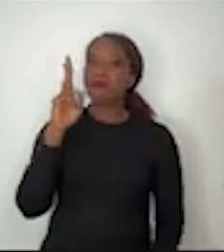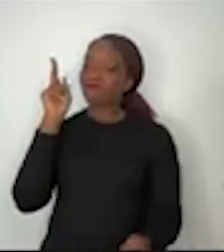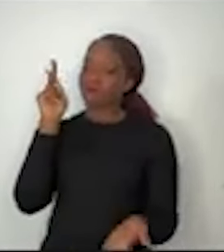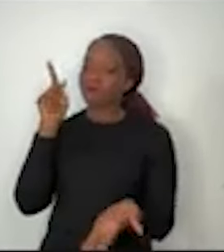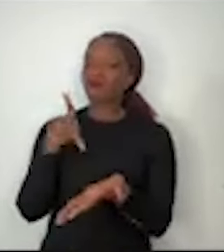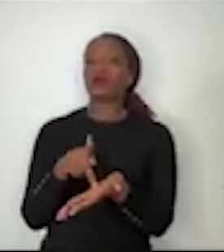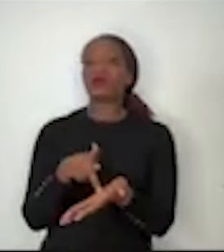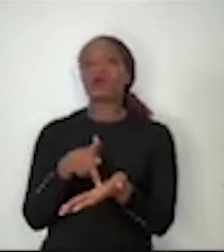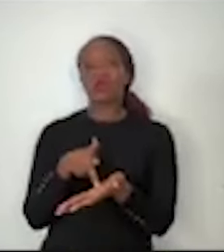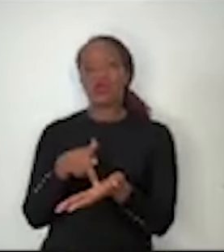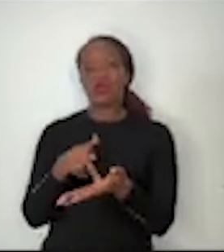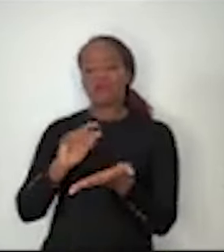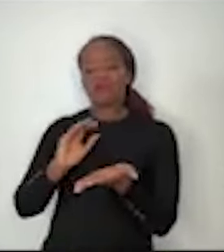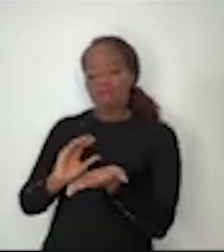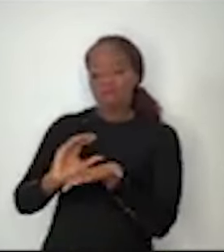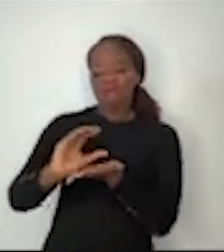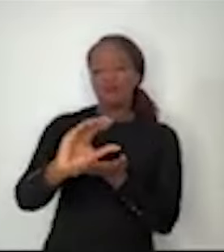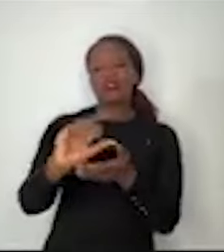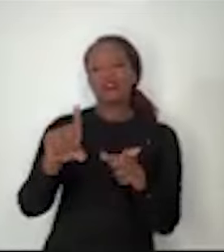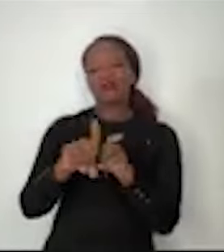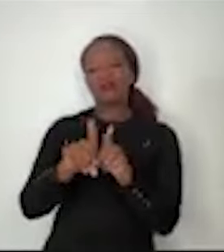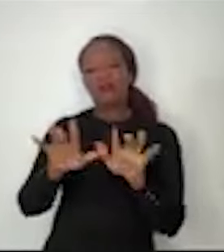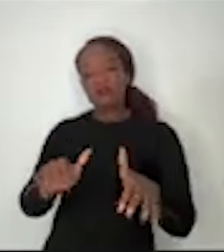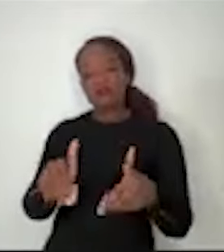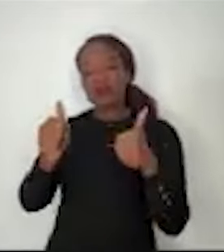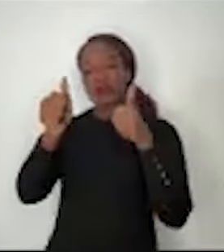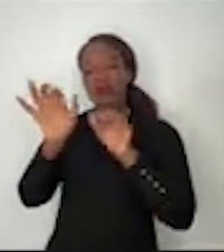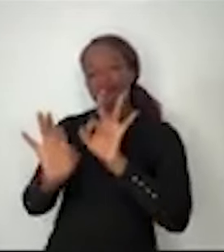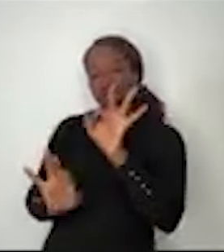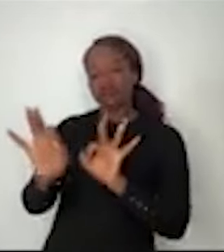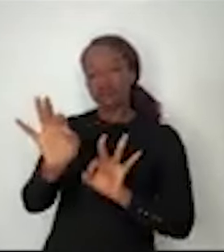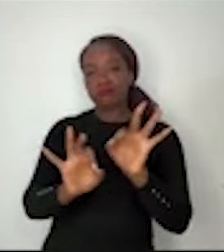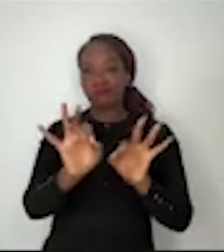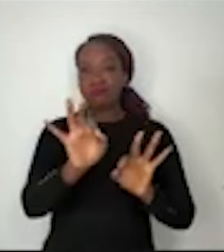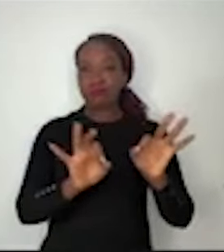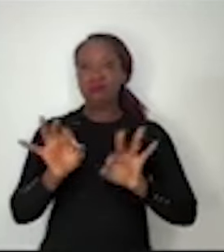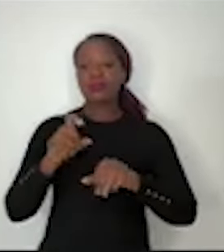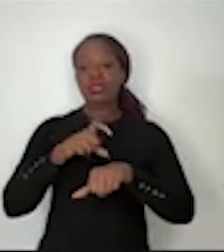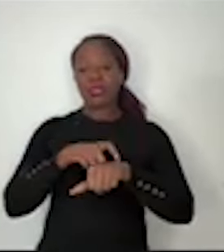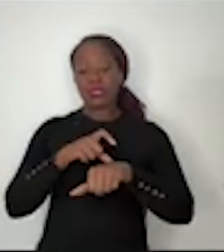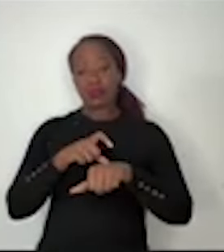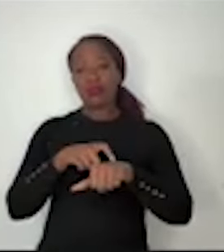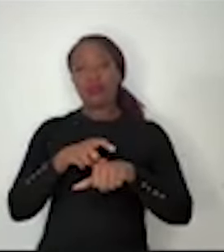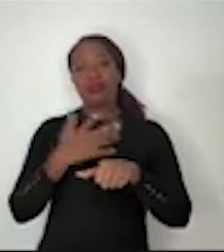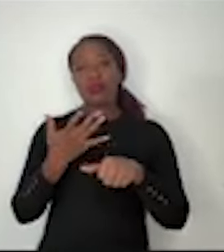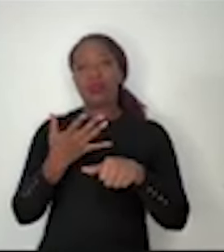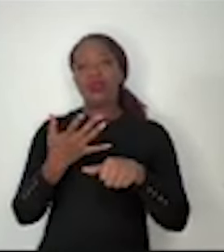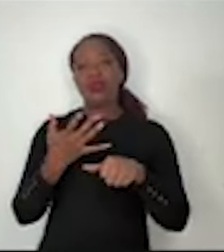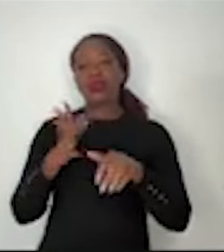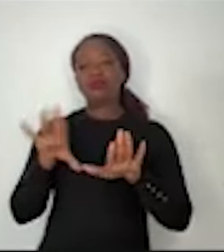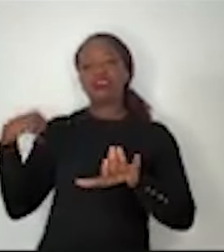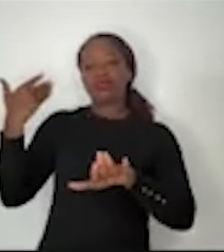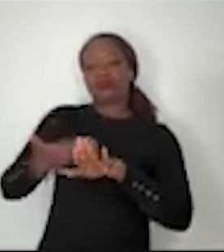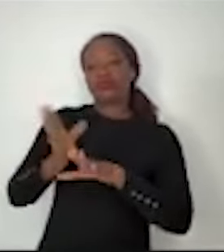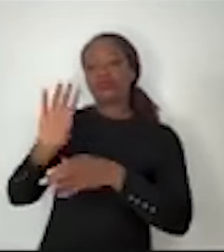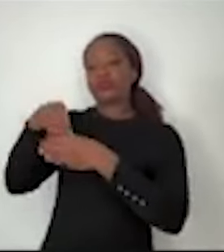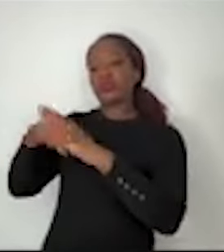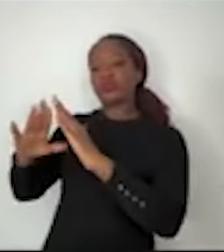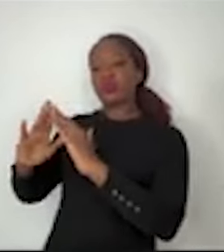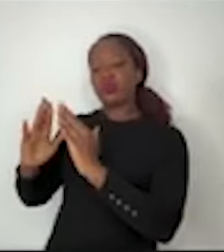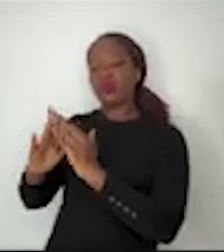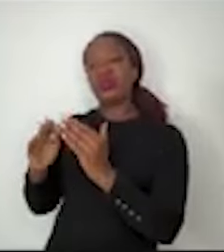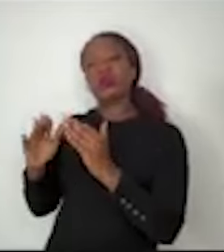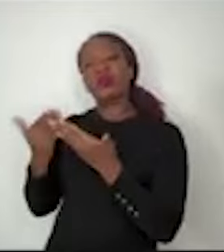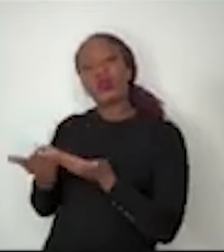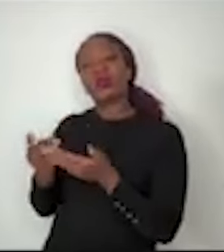investimento, como de melhoria de gestão, aumento do tempo de ensino integral, indicação de diretores de escolas que não sejam